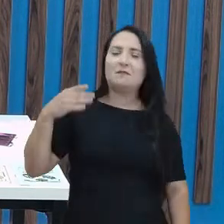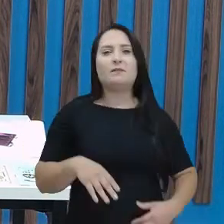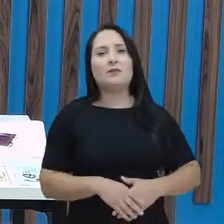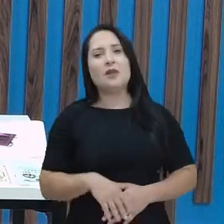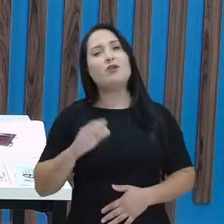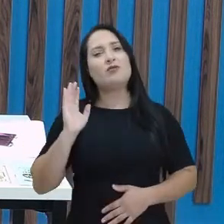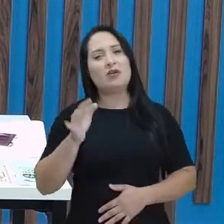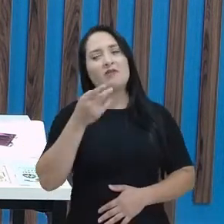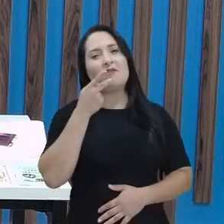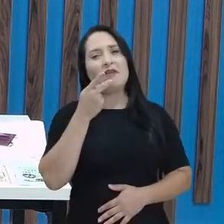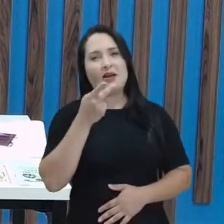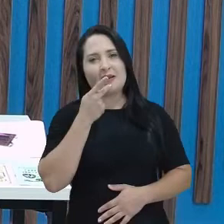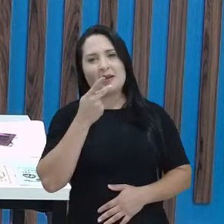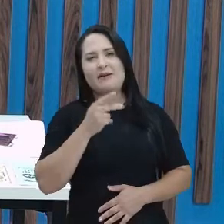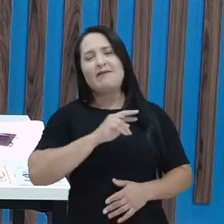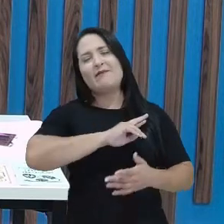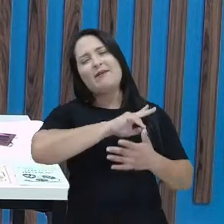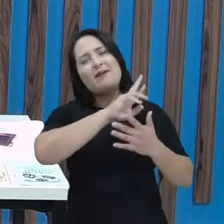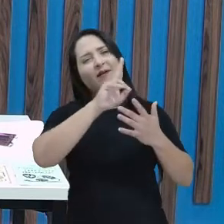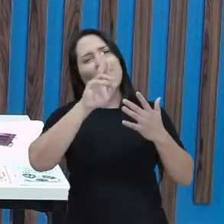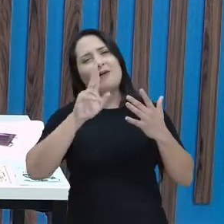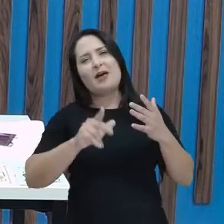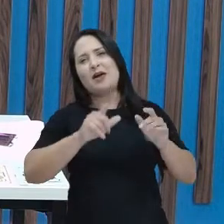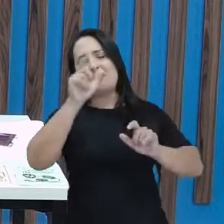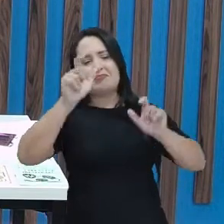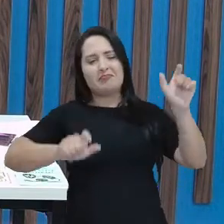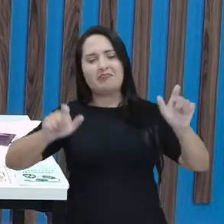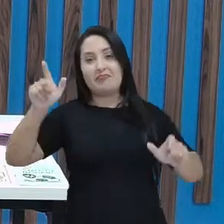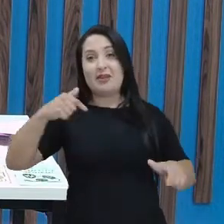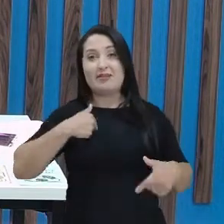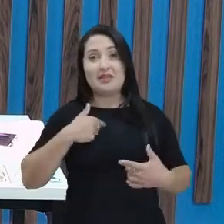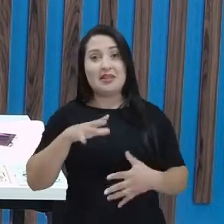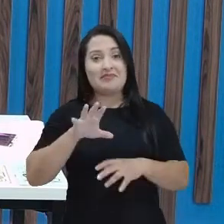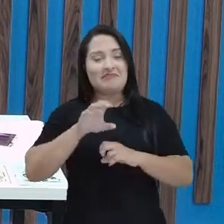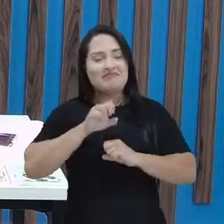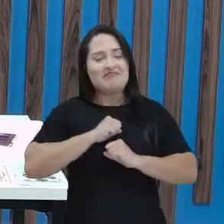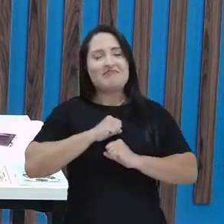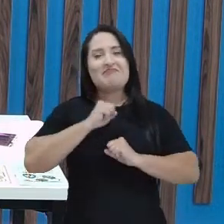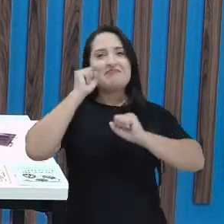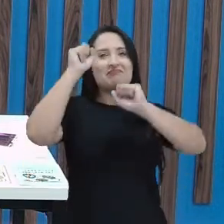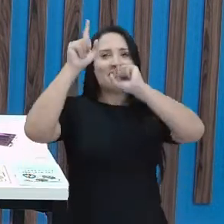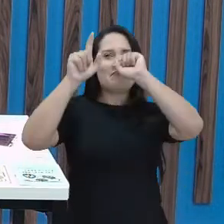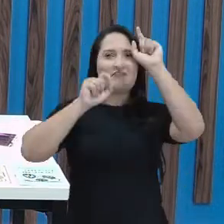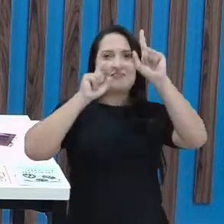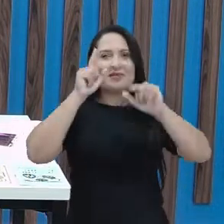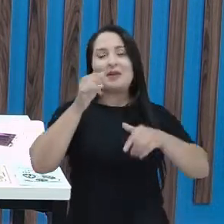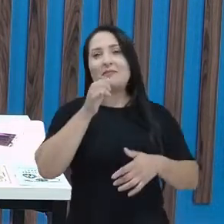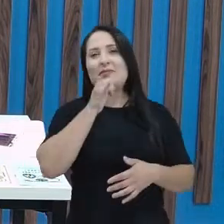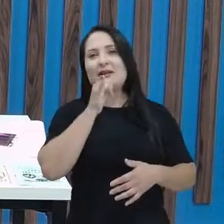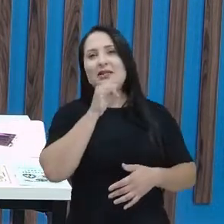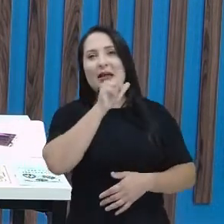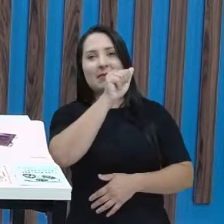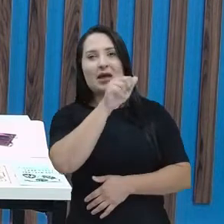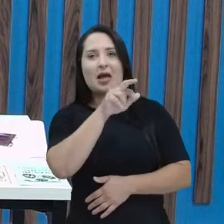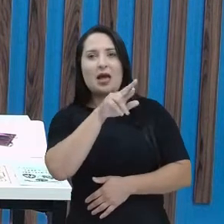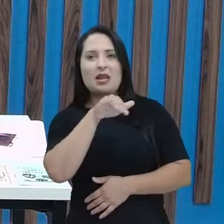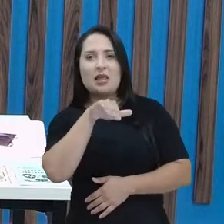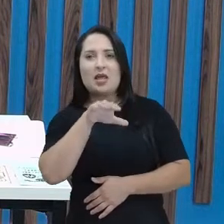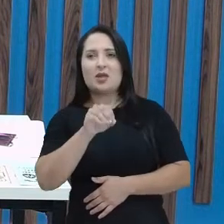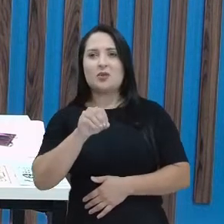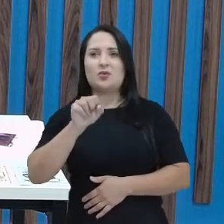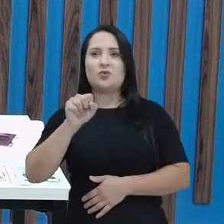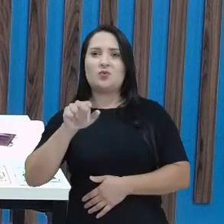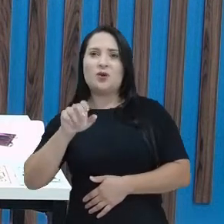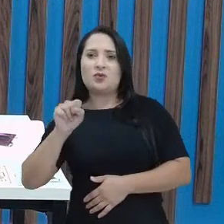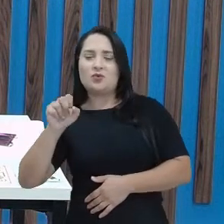como eu disse, vários cordelistas se inspiraram nele. Como, por exemplo, aqui, olha, Ariano Suassuna,